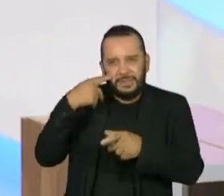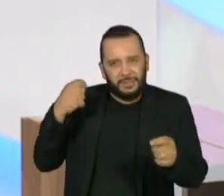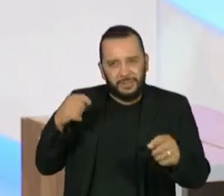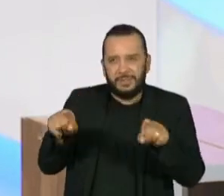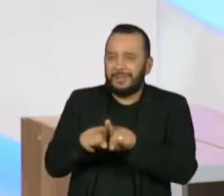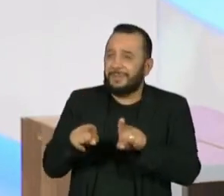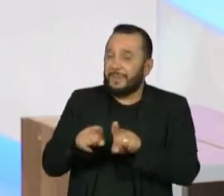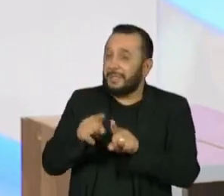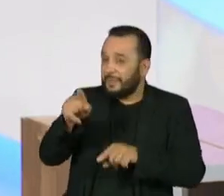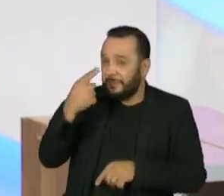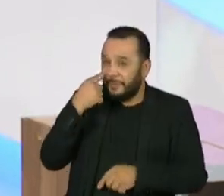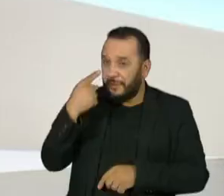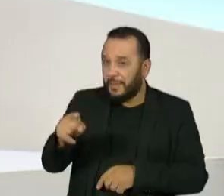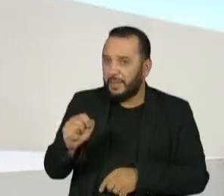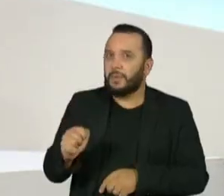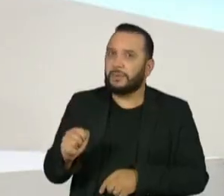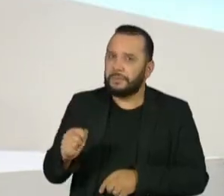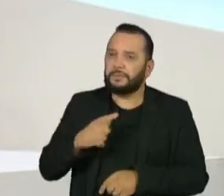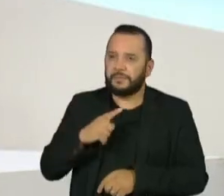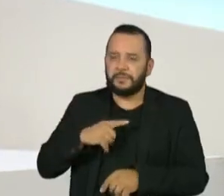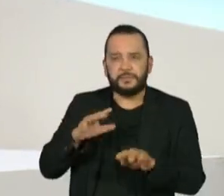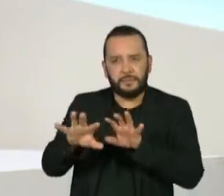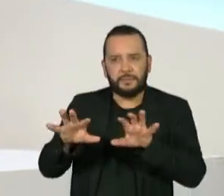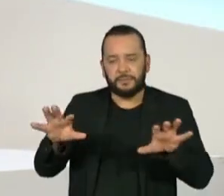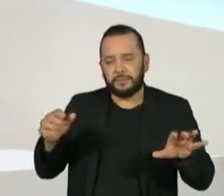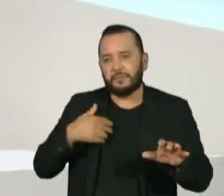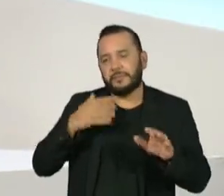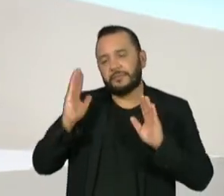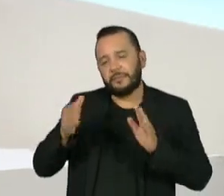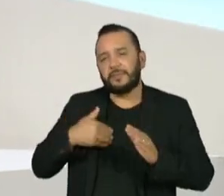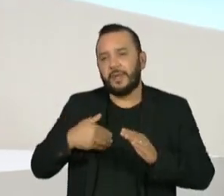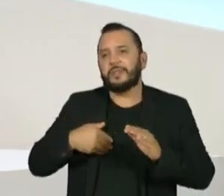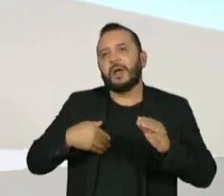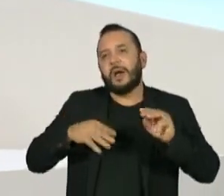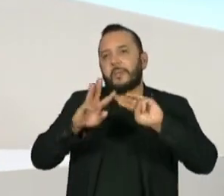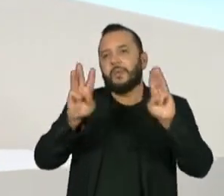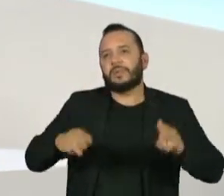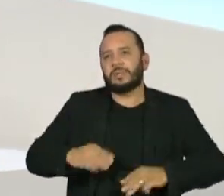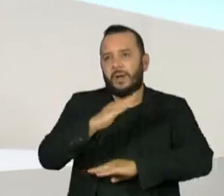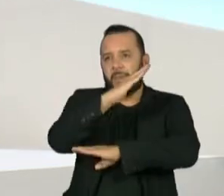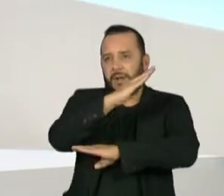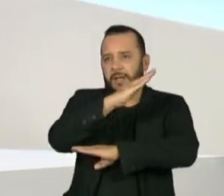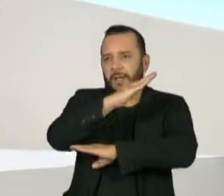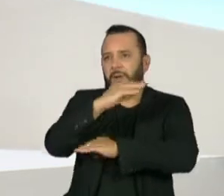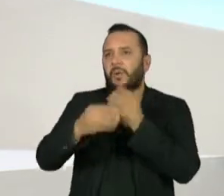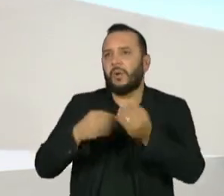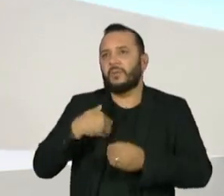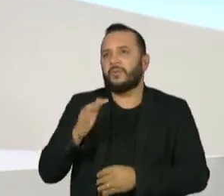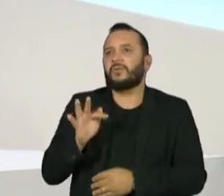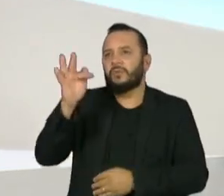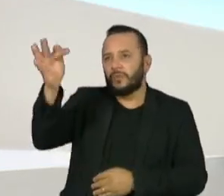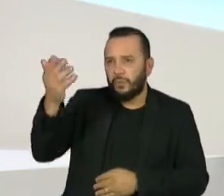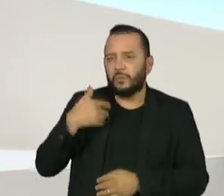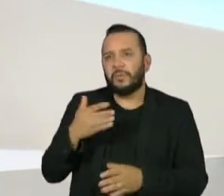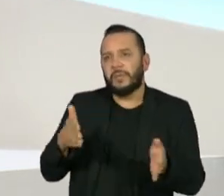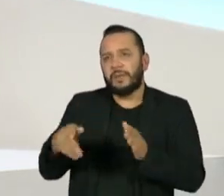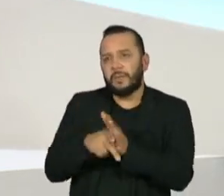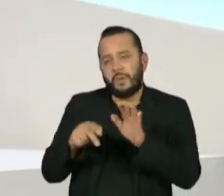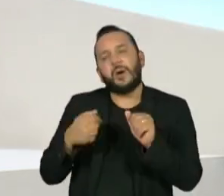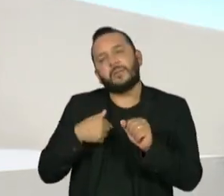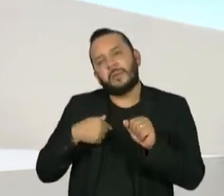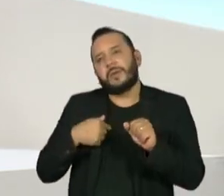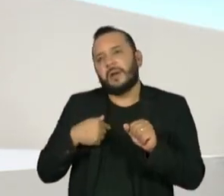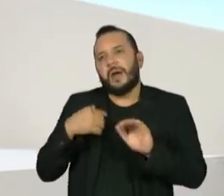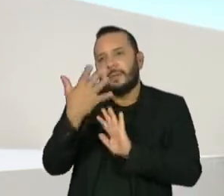A gente viu, por exemplo, vai ter uma exposição no Museu do Amanhã chamada Fruturo, os tempos amazônicos também, para falar sobre a